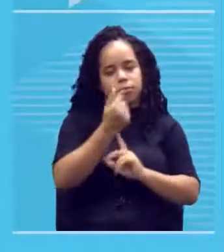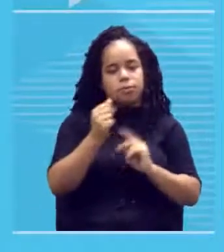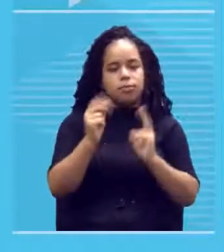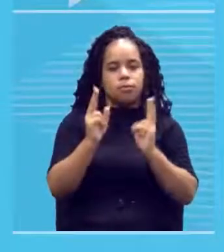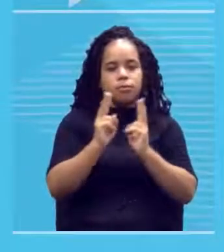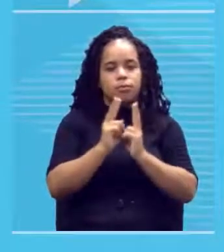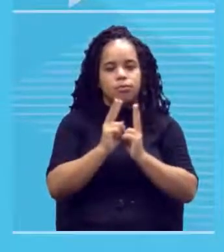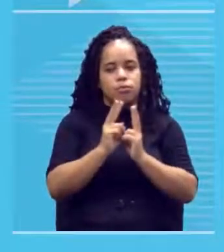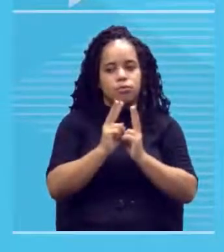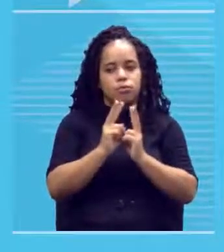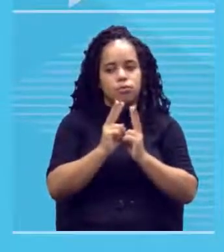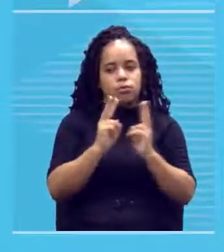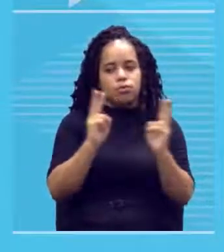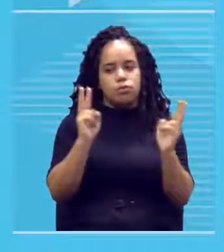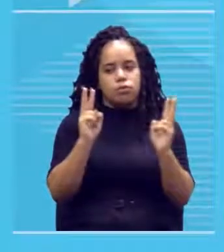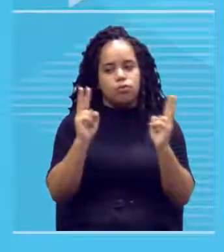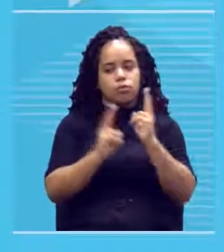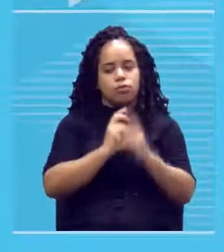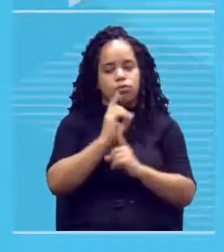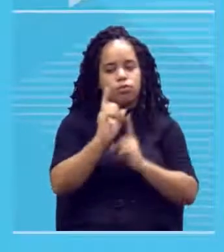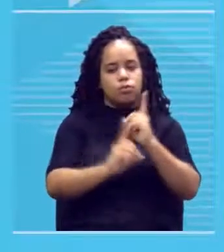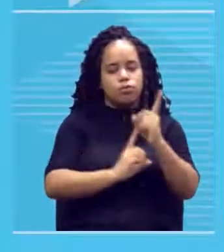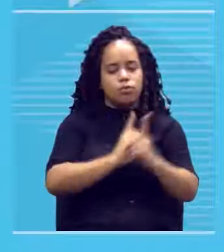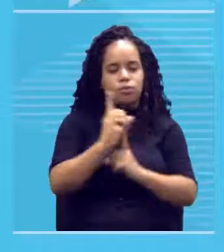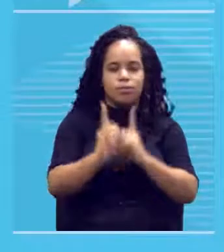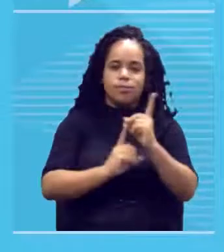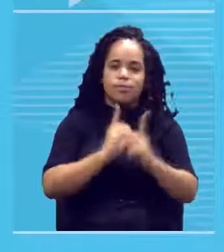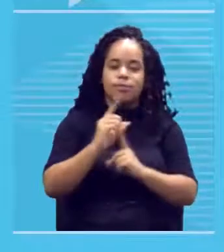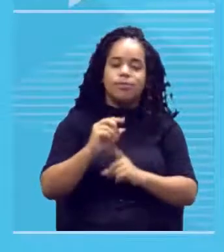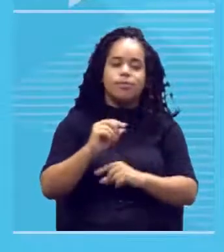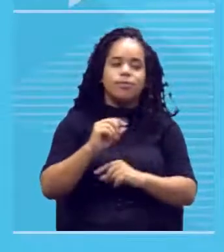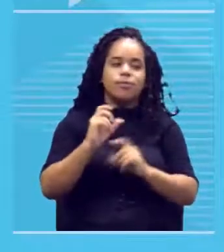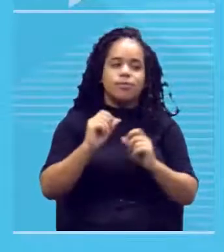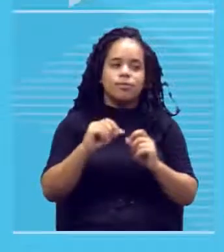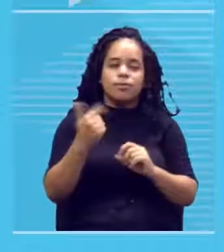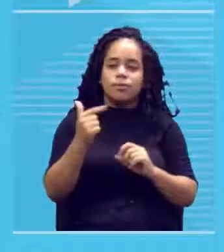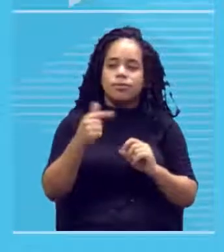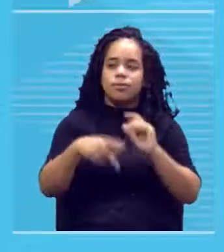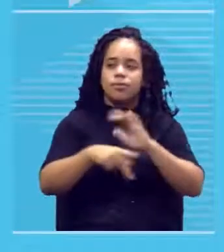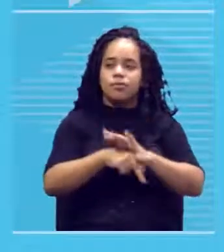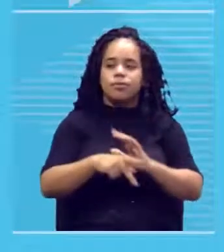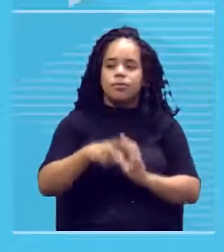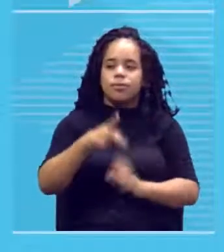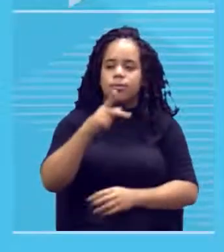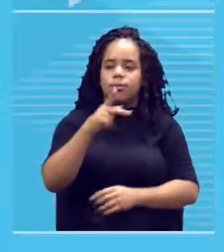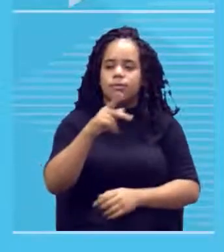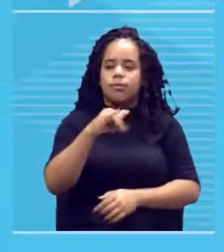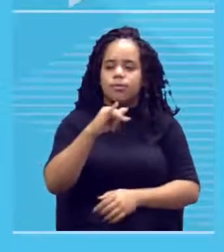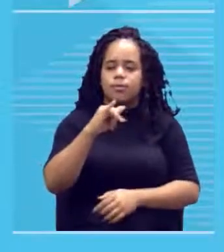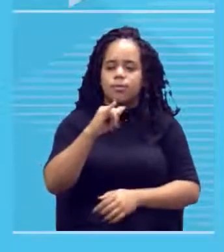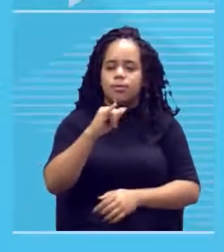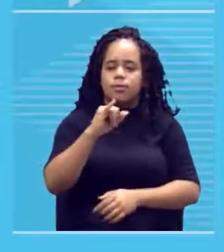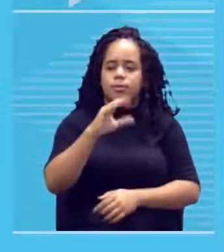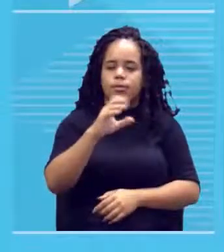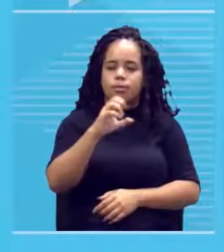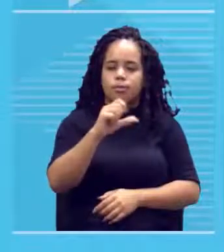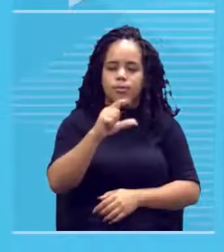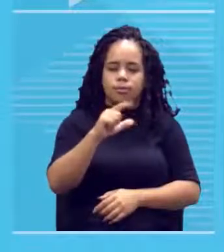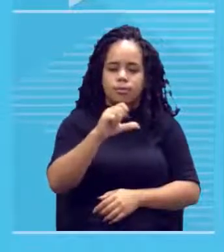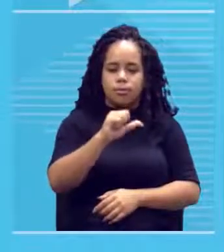tinta nem nada usa o que? pixels para criar as imagens então